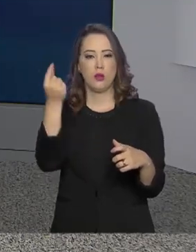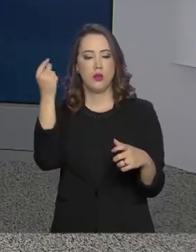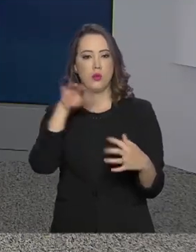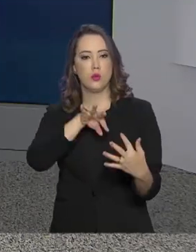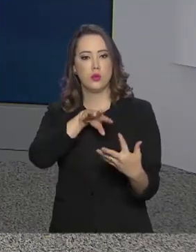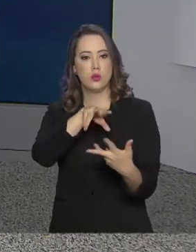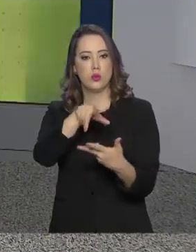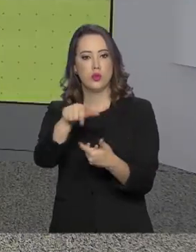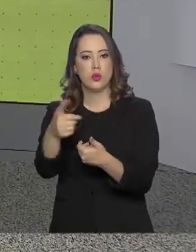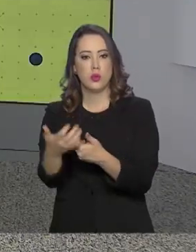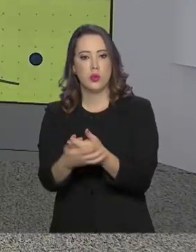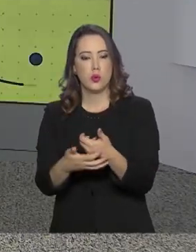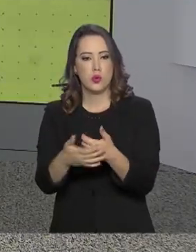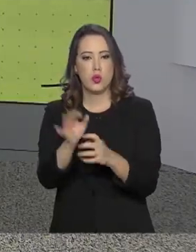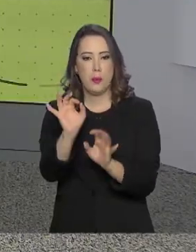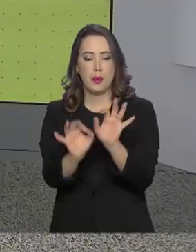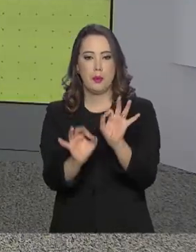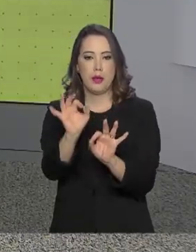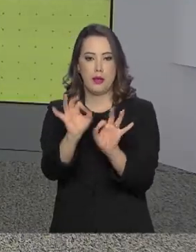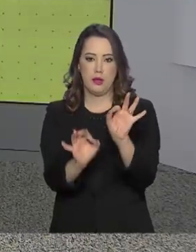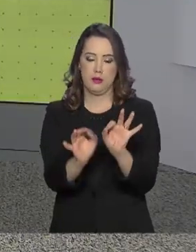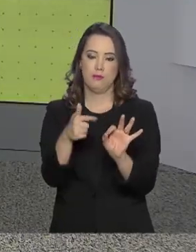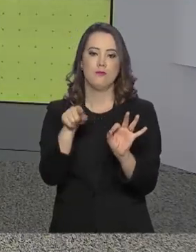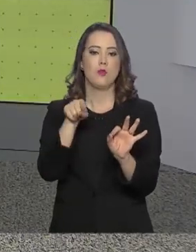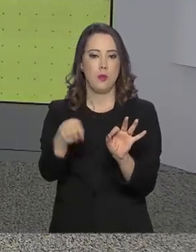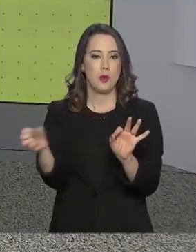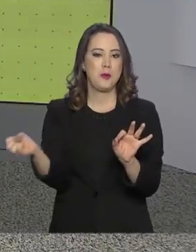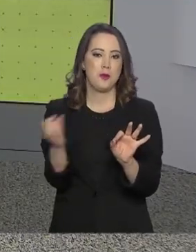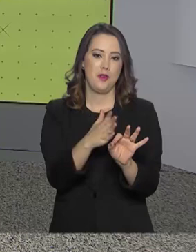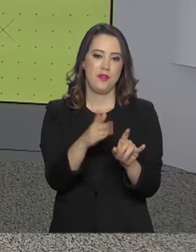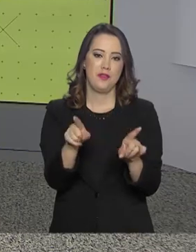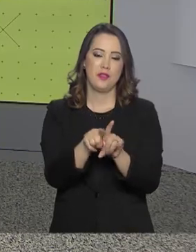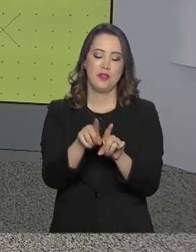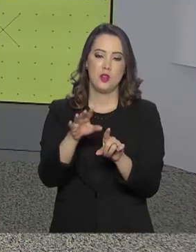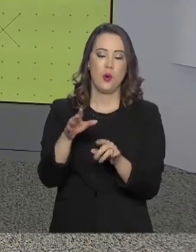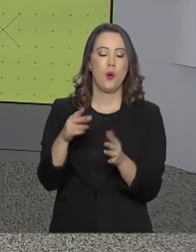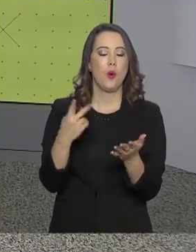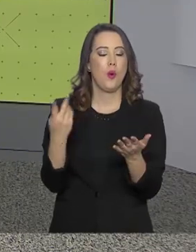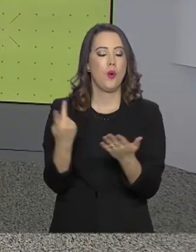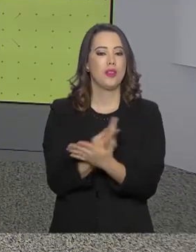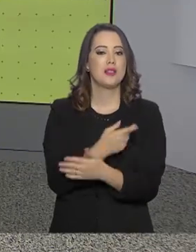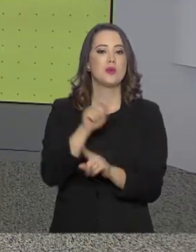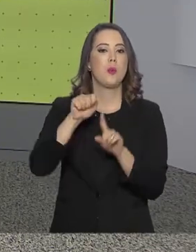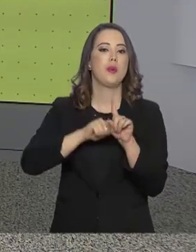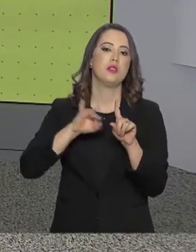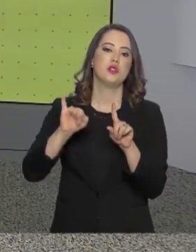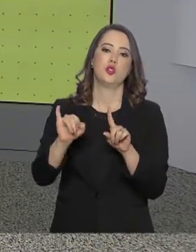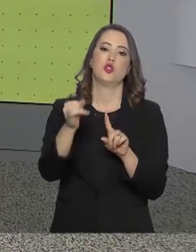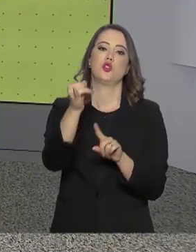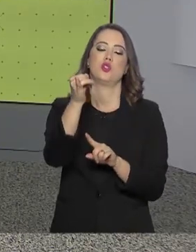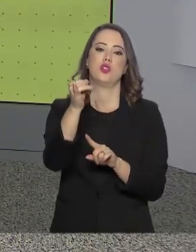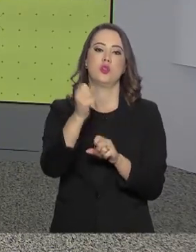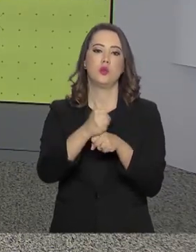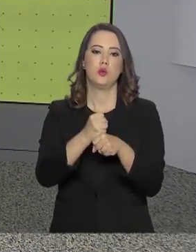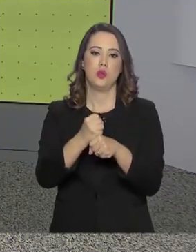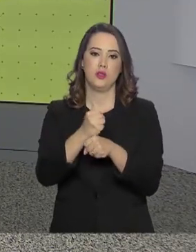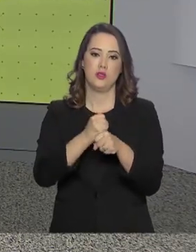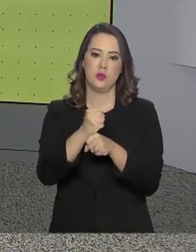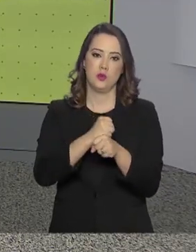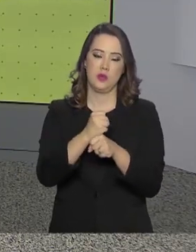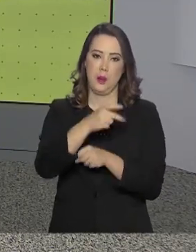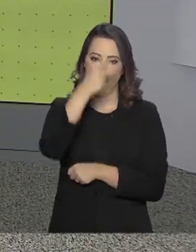sete anos, está nos últimos preparativos para a reinauguração prevista para janeiro do ano que vem. O nosso enviado especial à